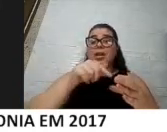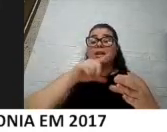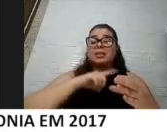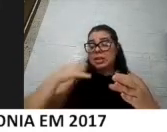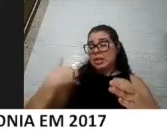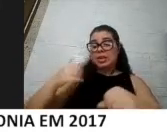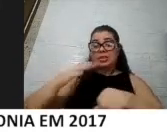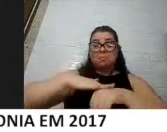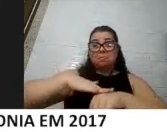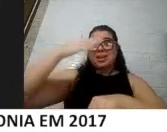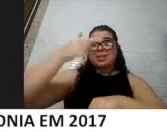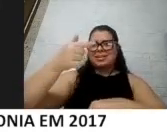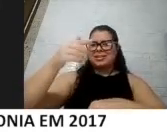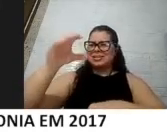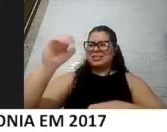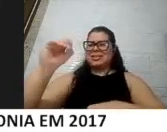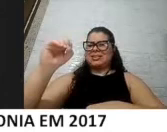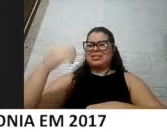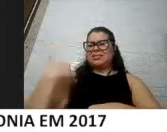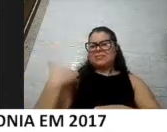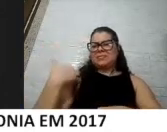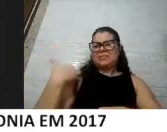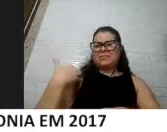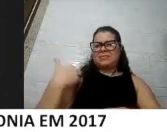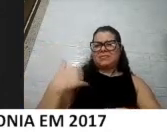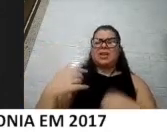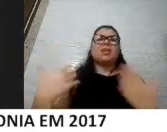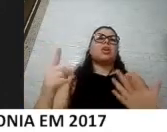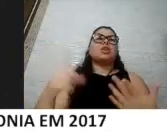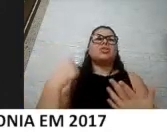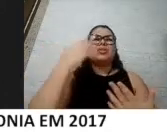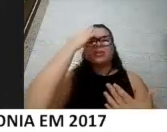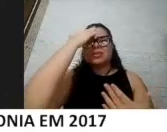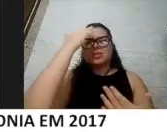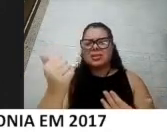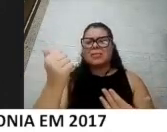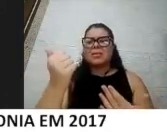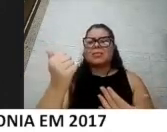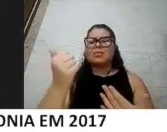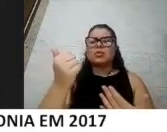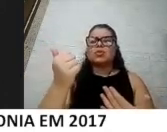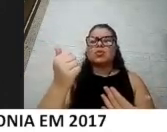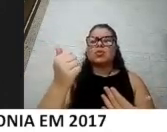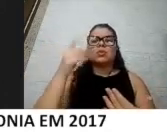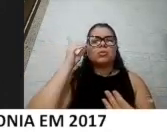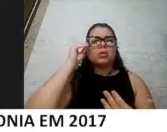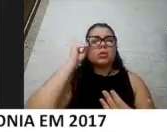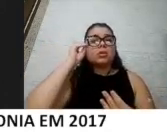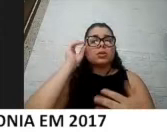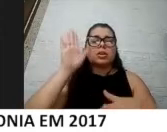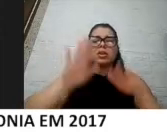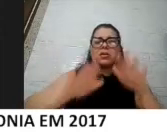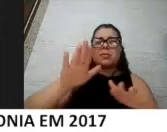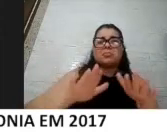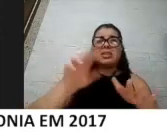anos. A gente sabe que a expectativa de vida das pessoas com síndrome de Down é de 55